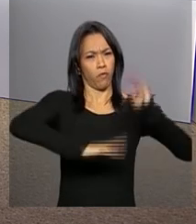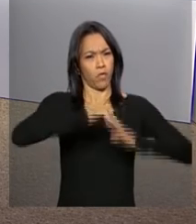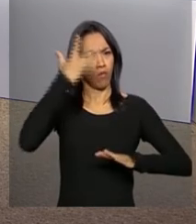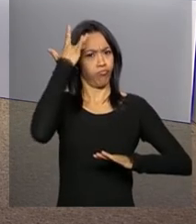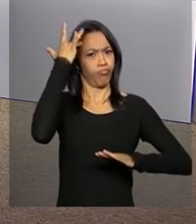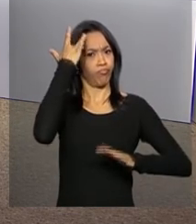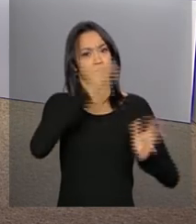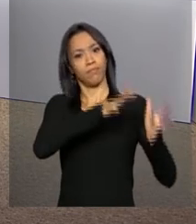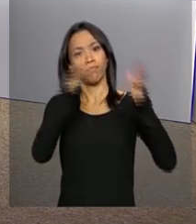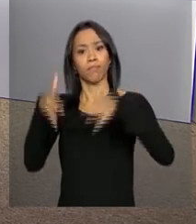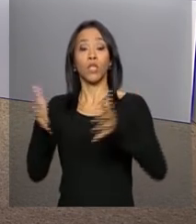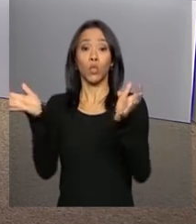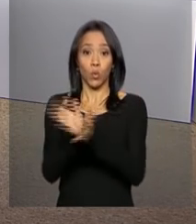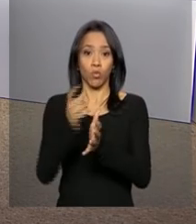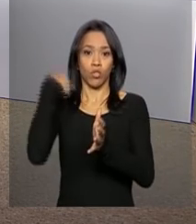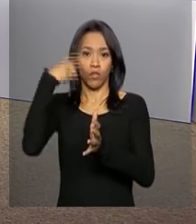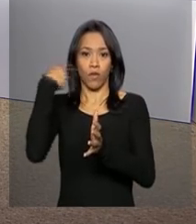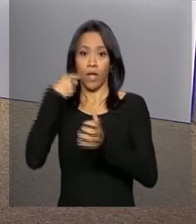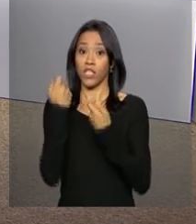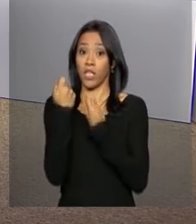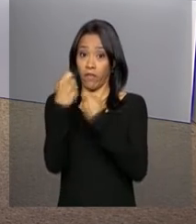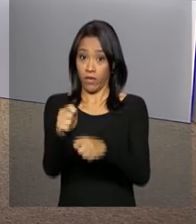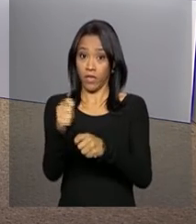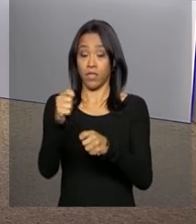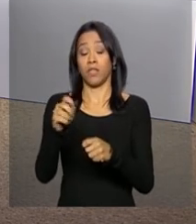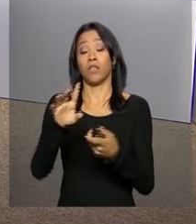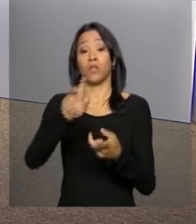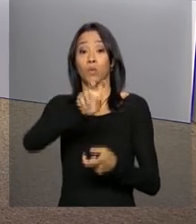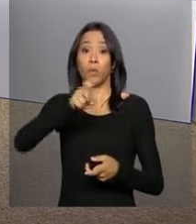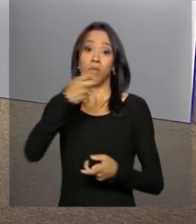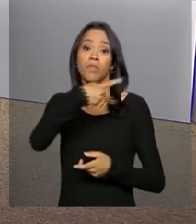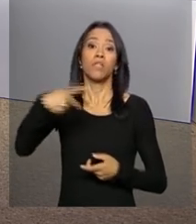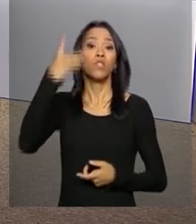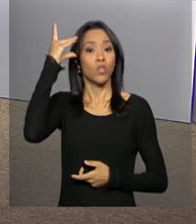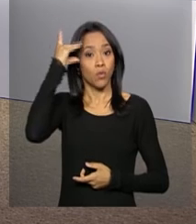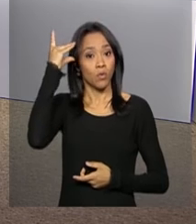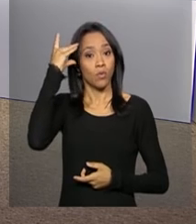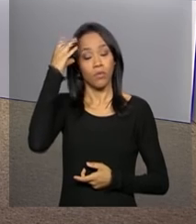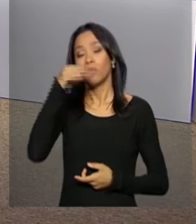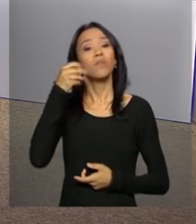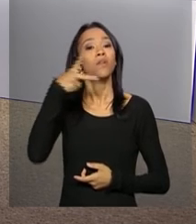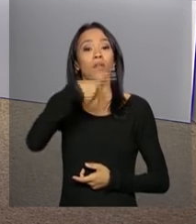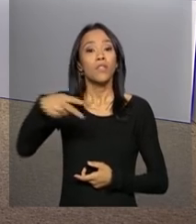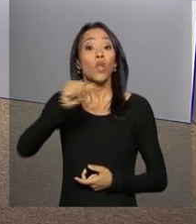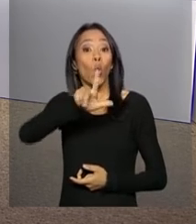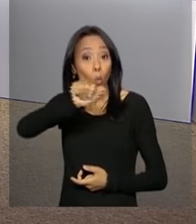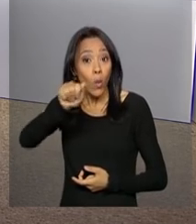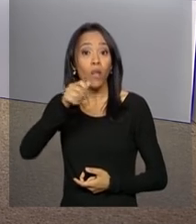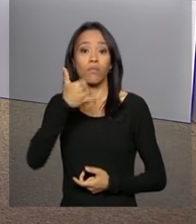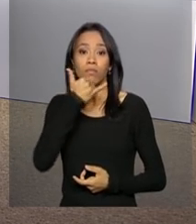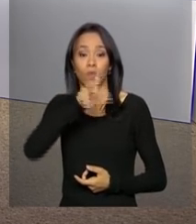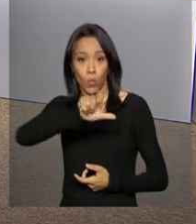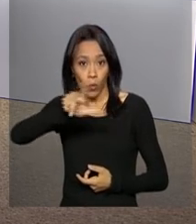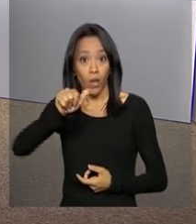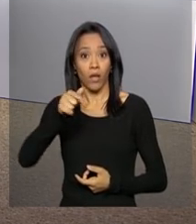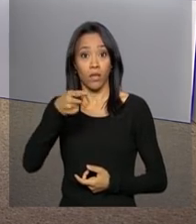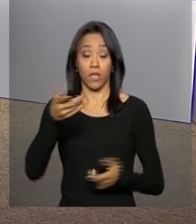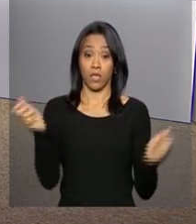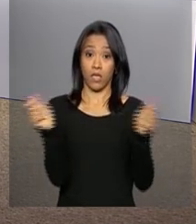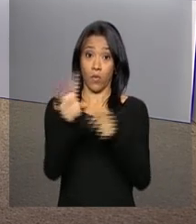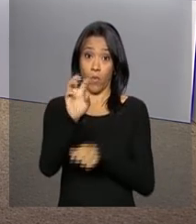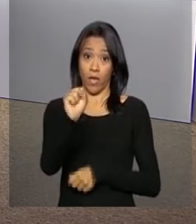e advogados de defesa do ex-presidente Lula pede que a decisão do ministro Gilmar Mendes do Supremo Tribunal Federal seja